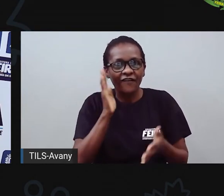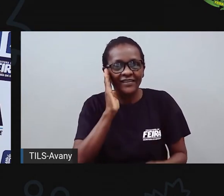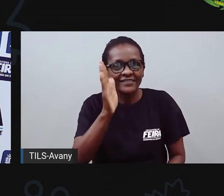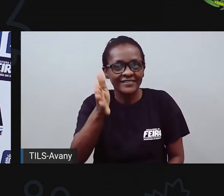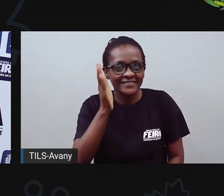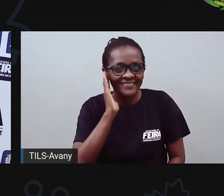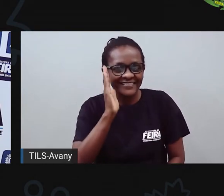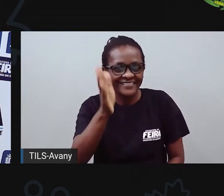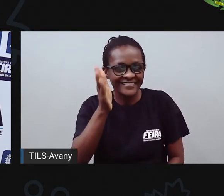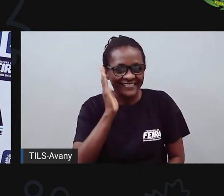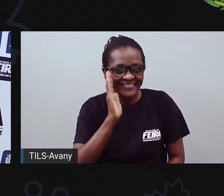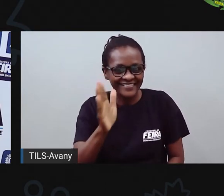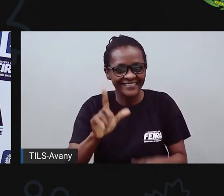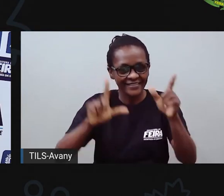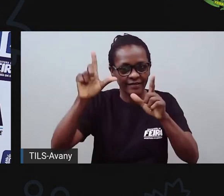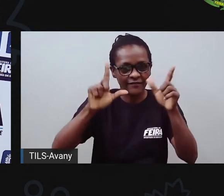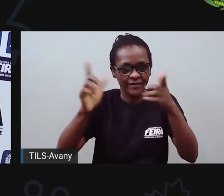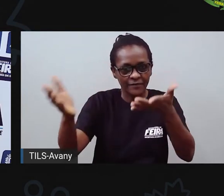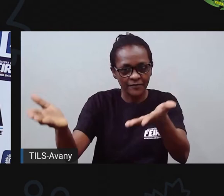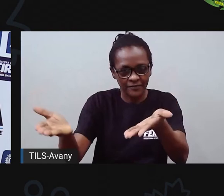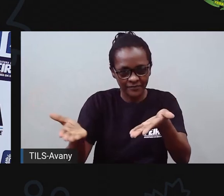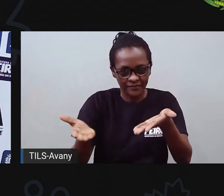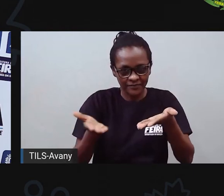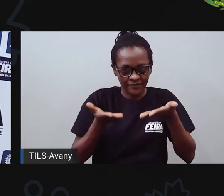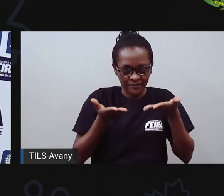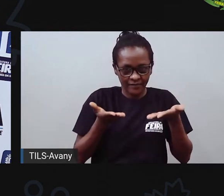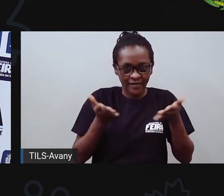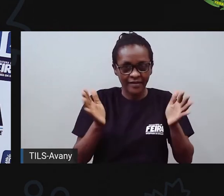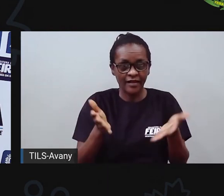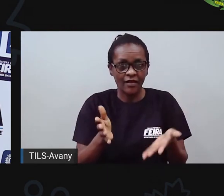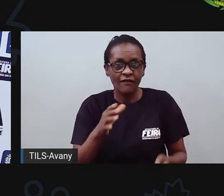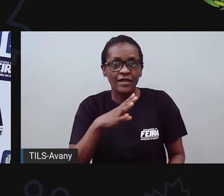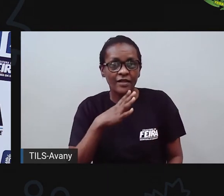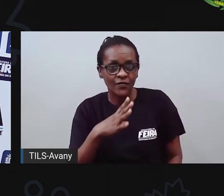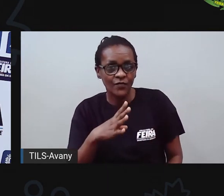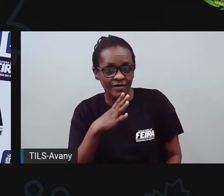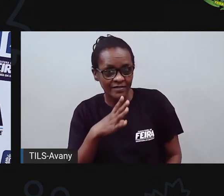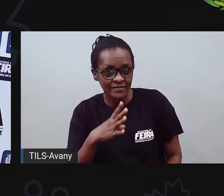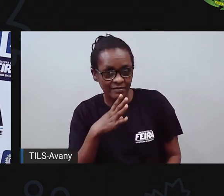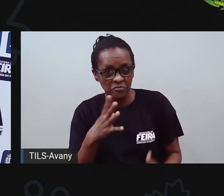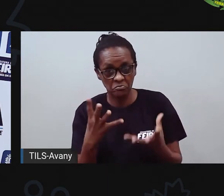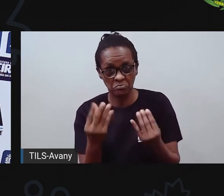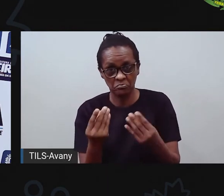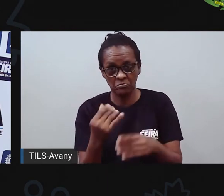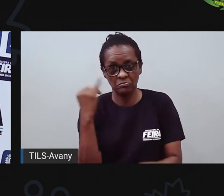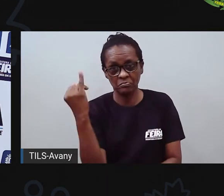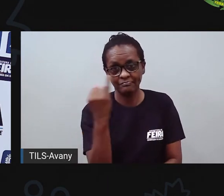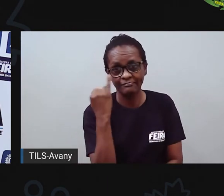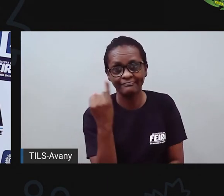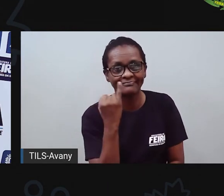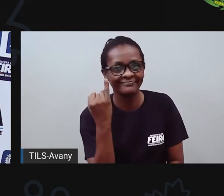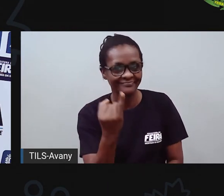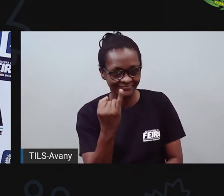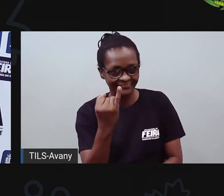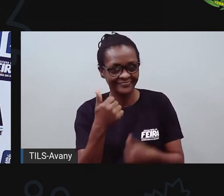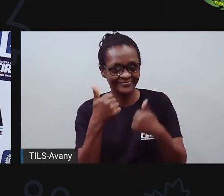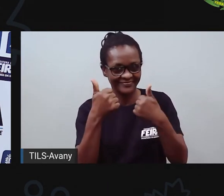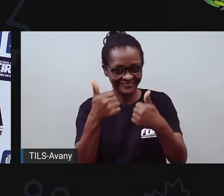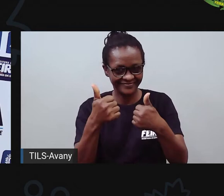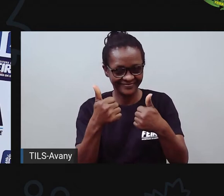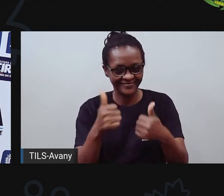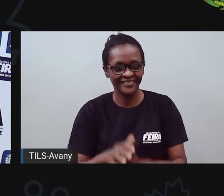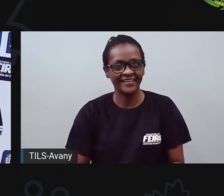todos muito bem-vindos. Nosso momento de conhecimento já vai começar. Pra quem tá nos acompanhando lá no